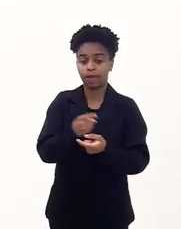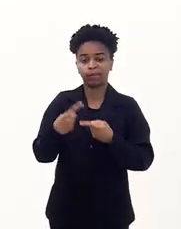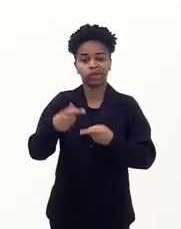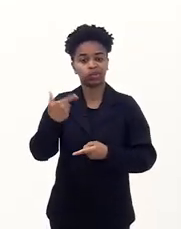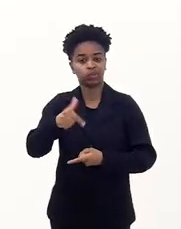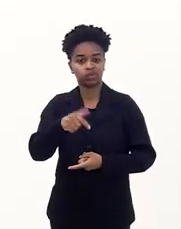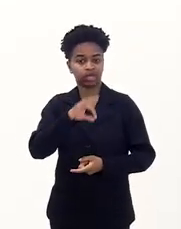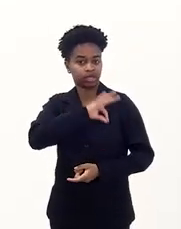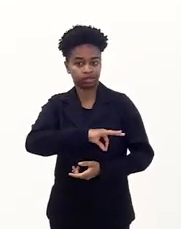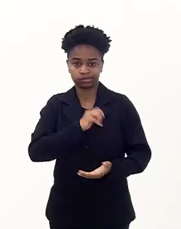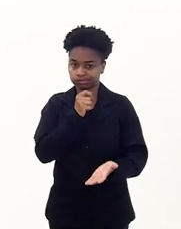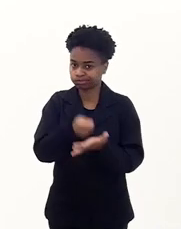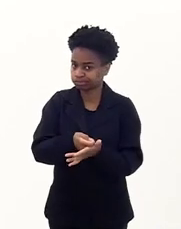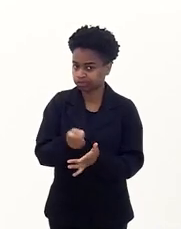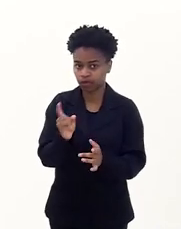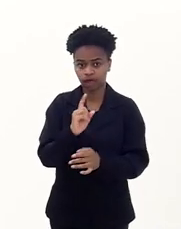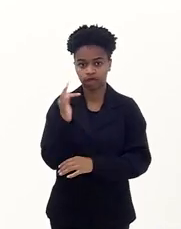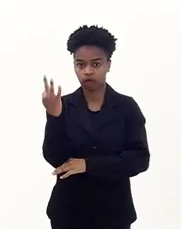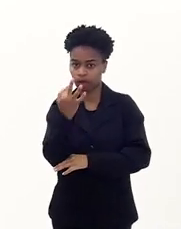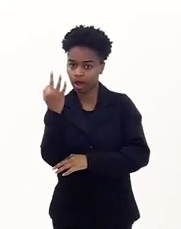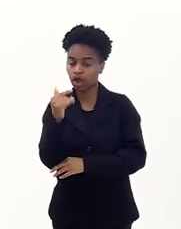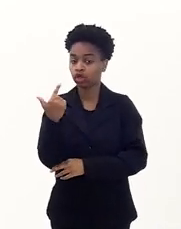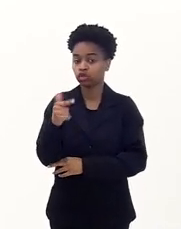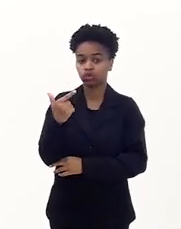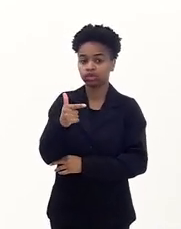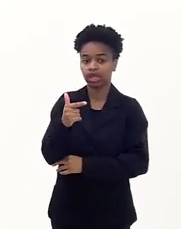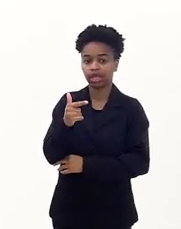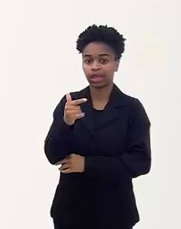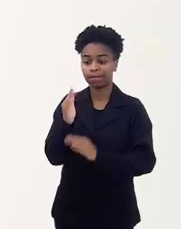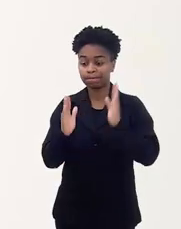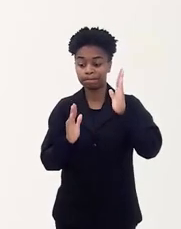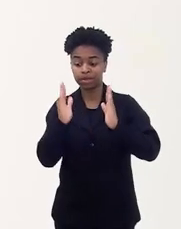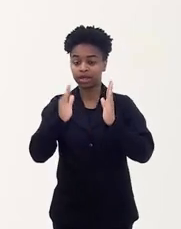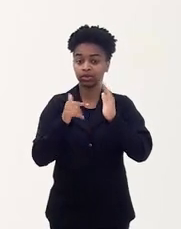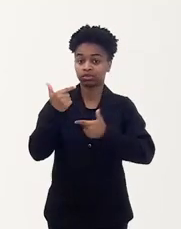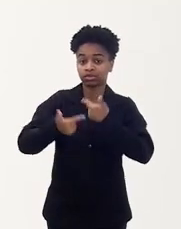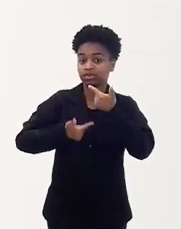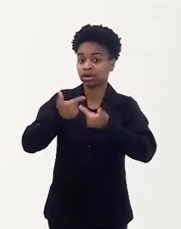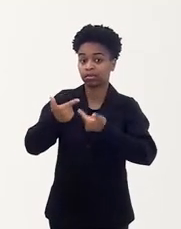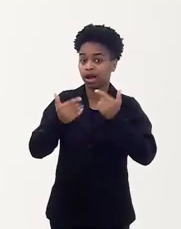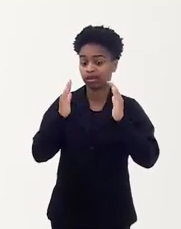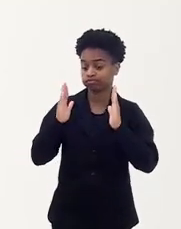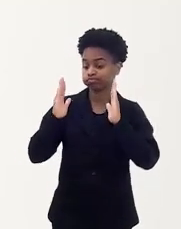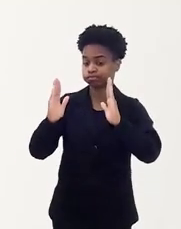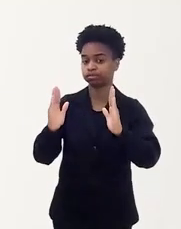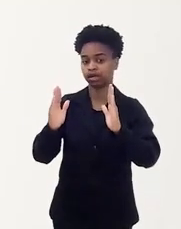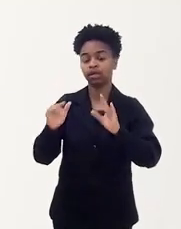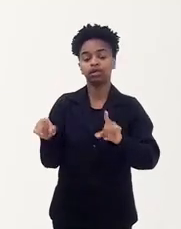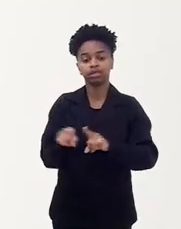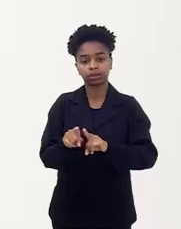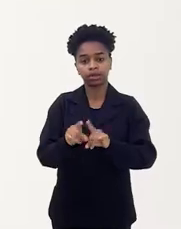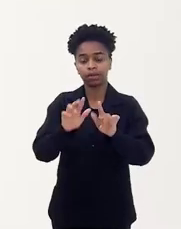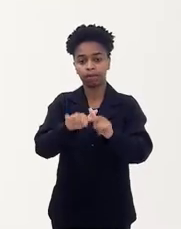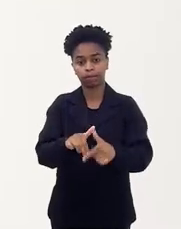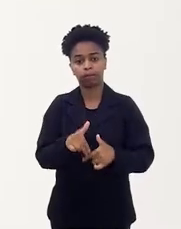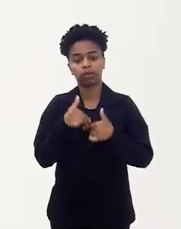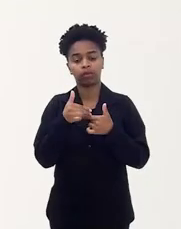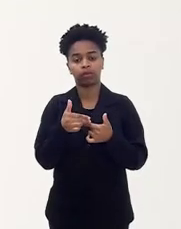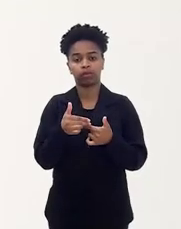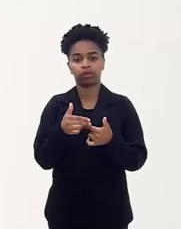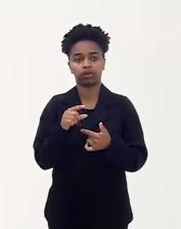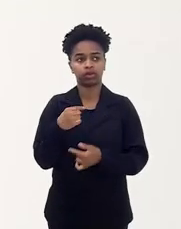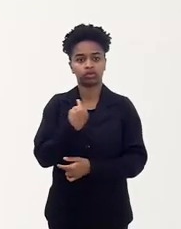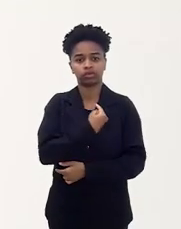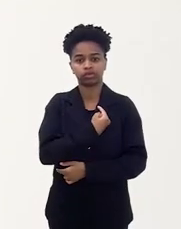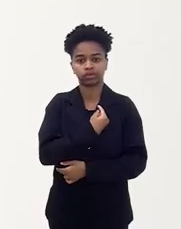Ou seja, onde não há remuneração formal, onde não há descanso, onde não há jornada de trabalho pré-estabelecida, por conta, inclusive,